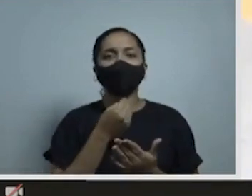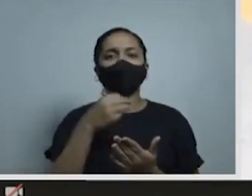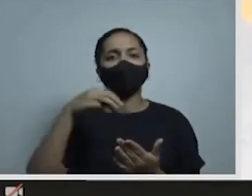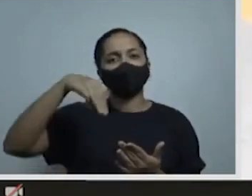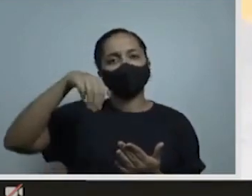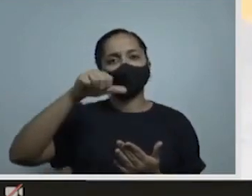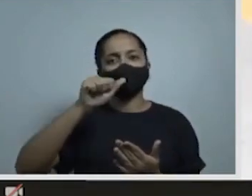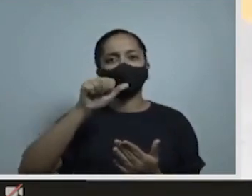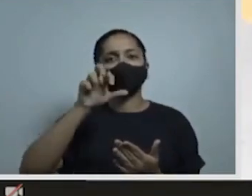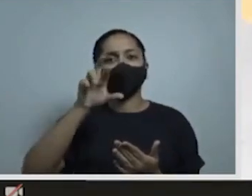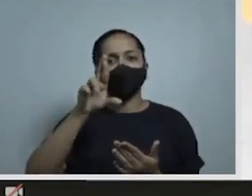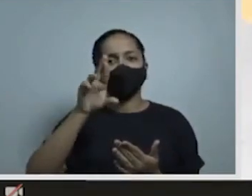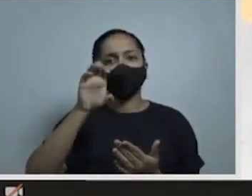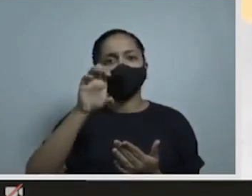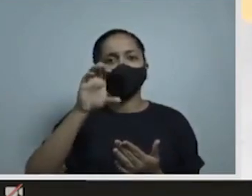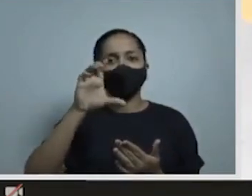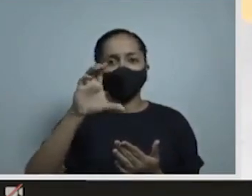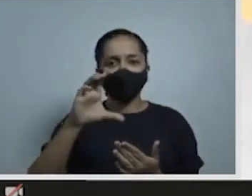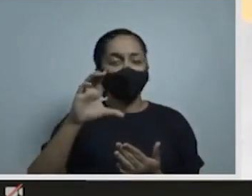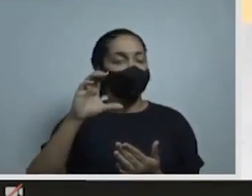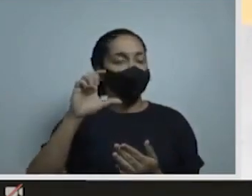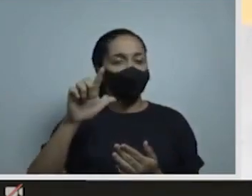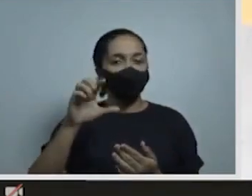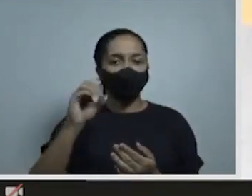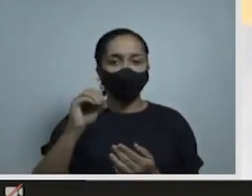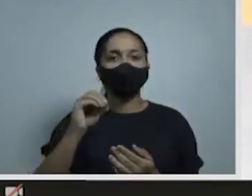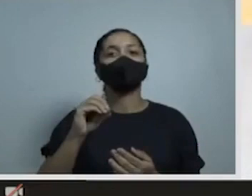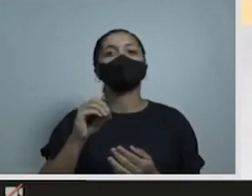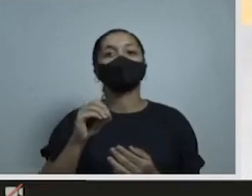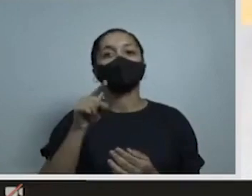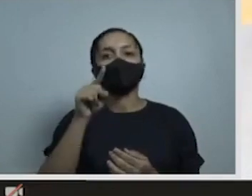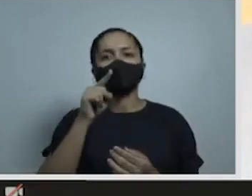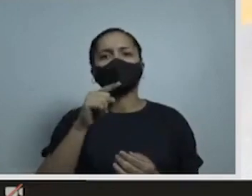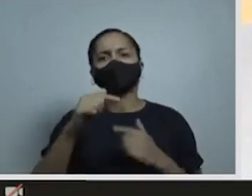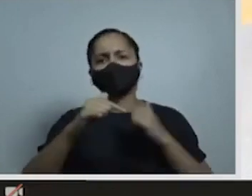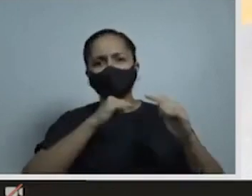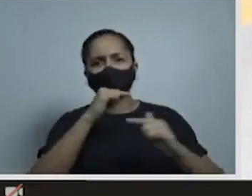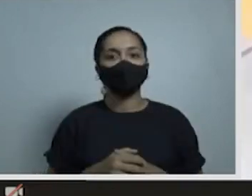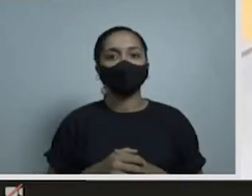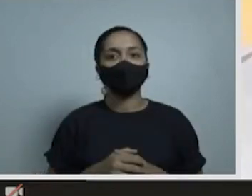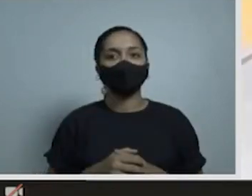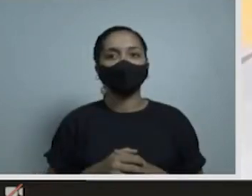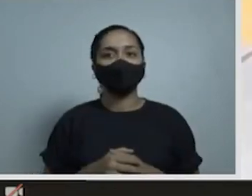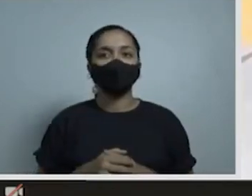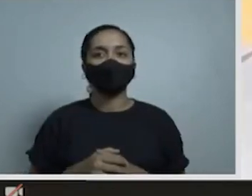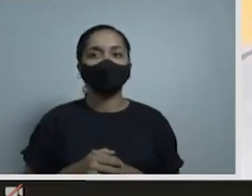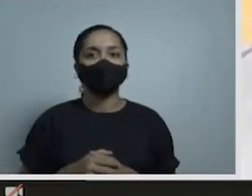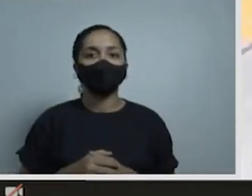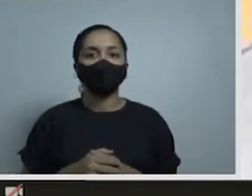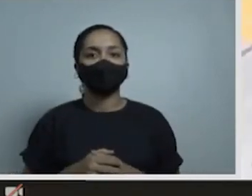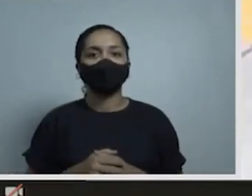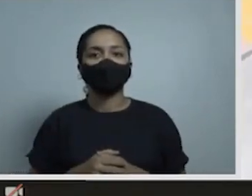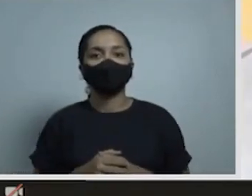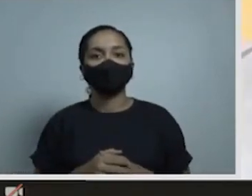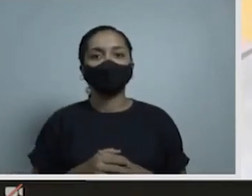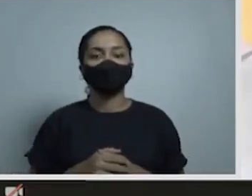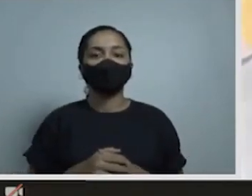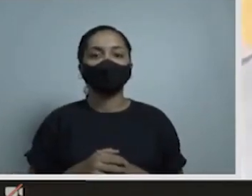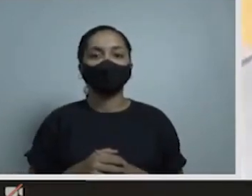utilizando as estruturas já desdobradas, já preparadas nesse ano de trabalho. O momento é bom